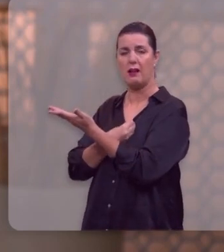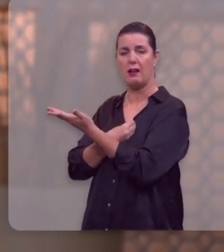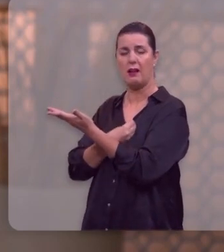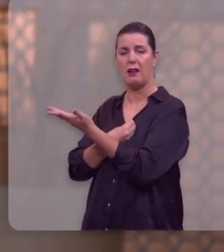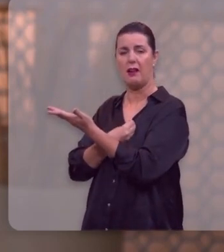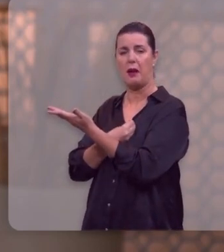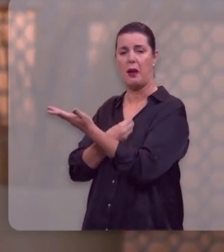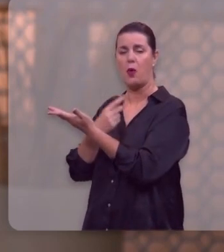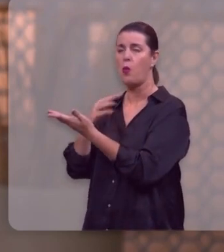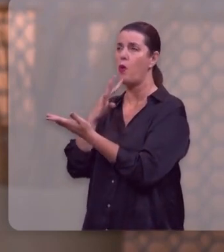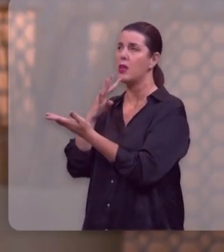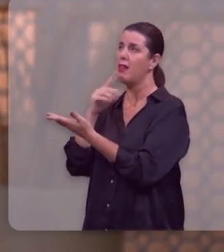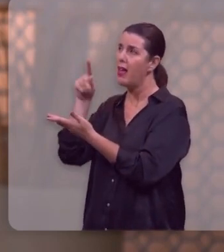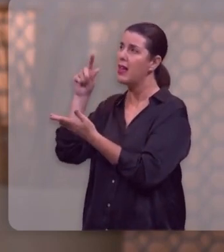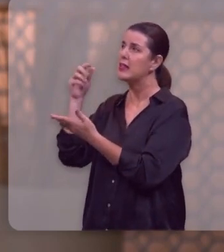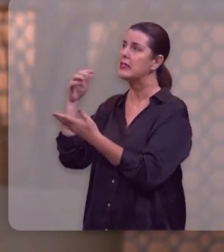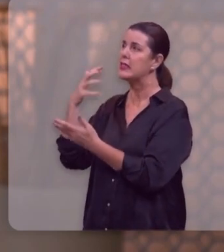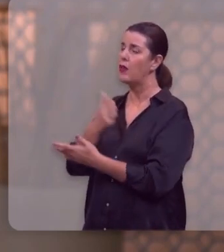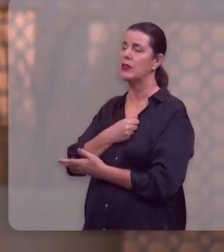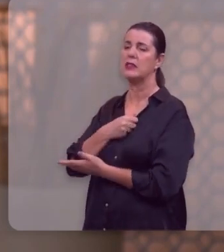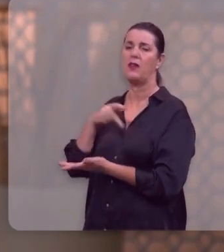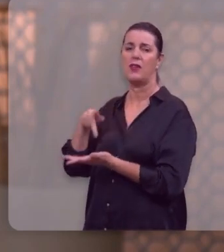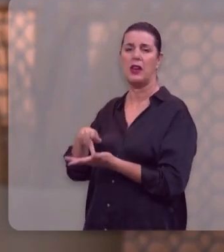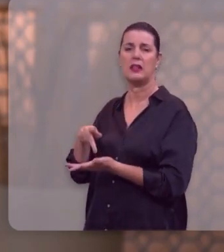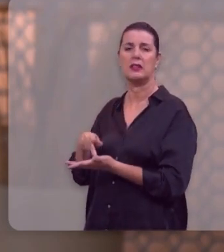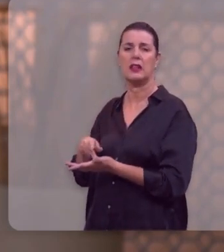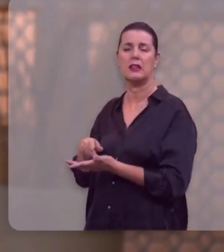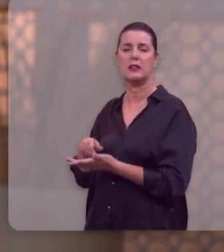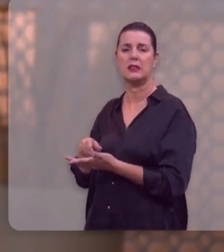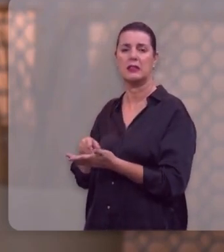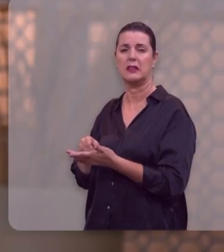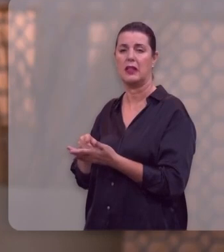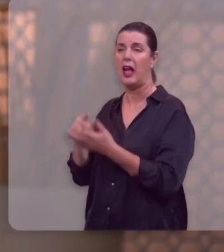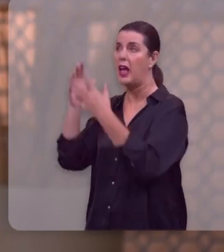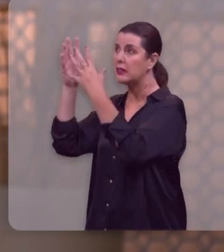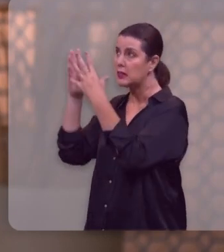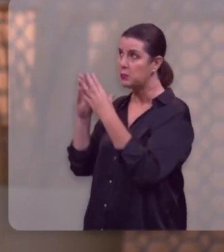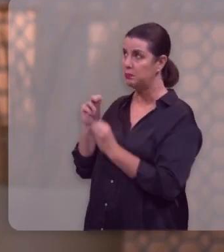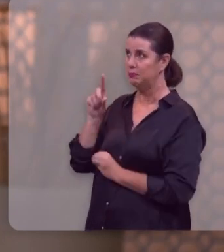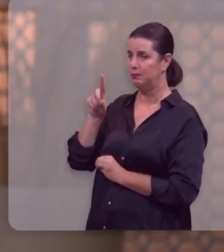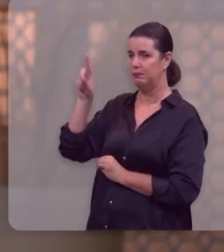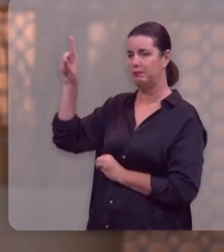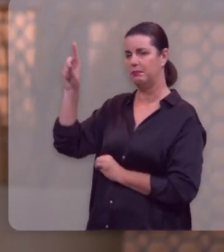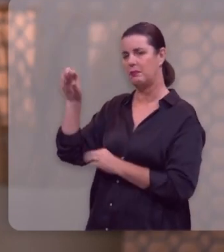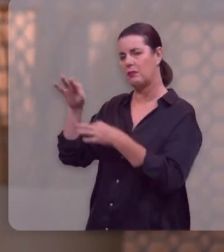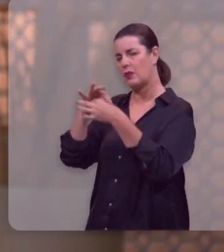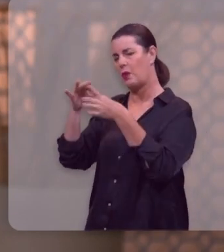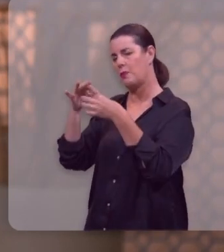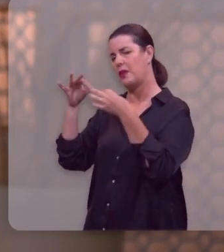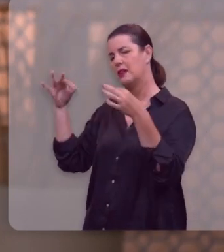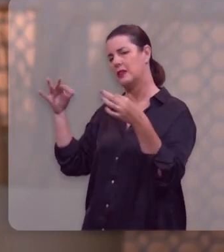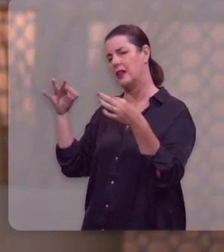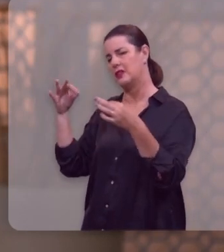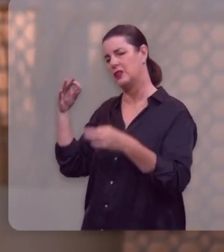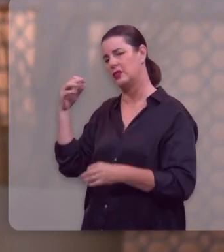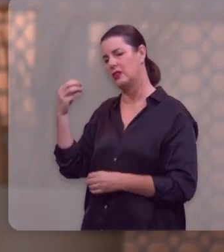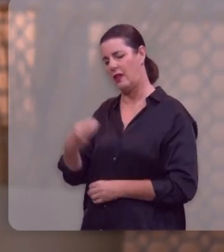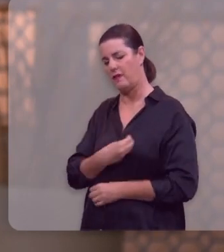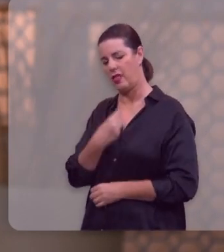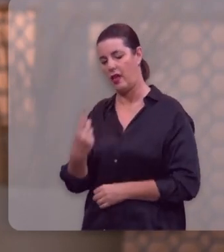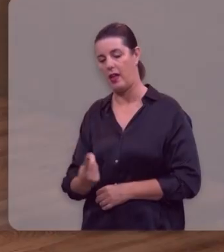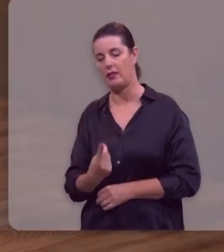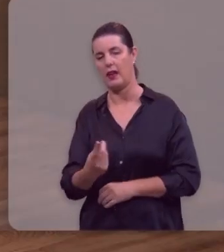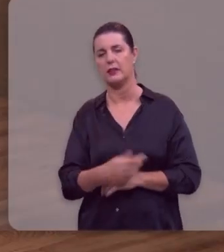reconhecê-lo como seu Salvador pessoal e ter dele, receber dele, o presente da vida